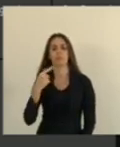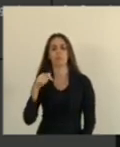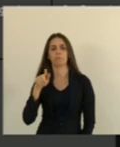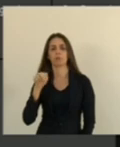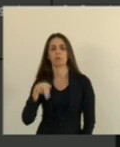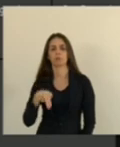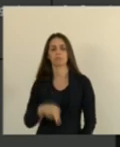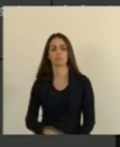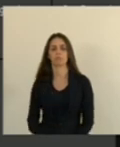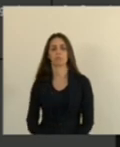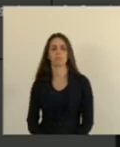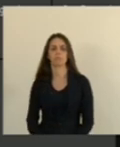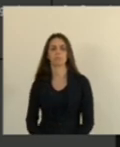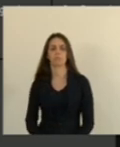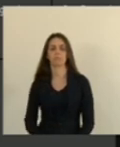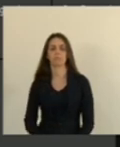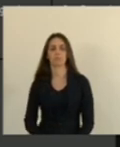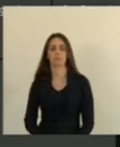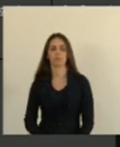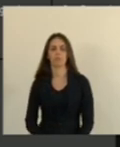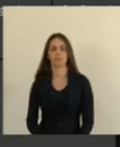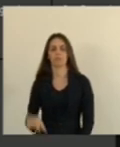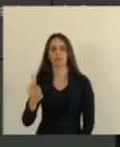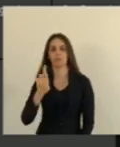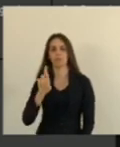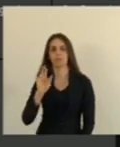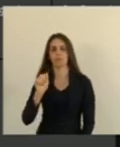Deputado Deputado Doutor Rafael Favato